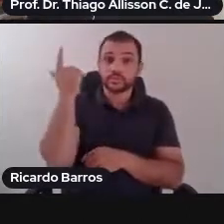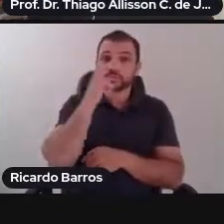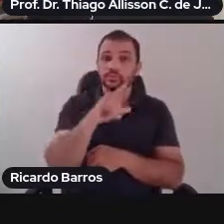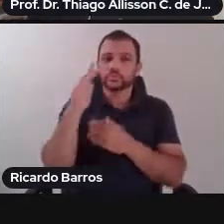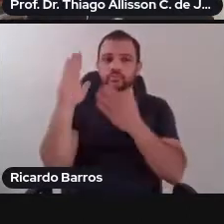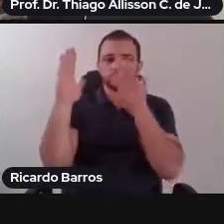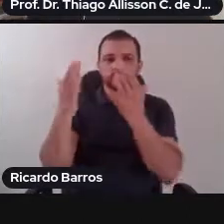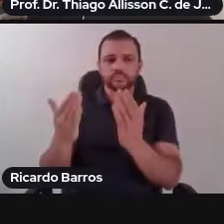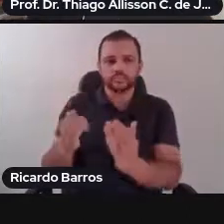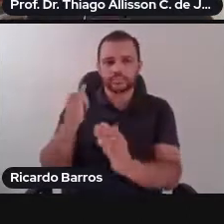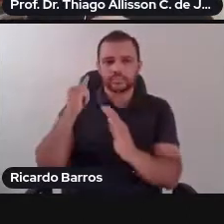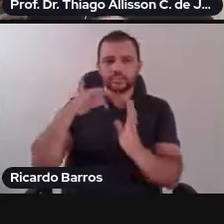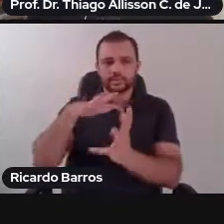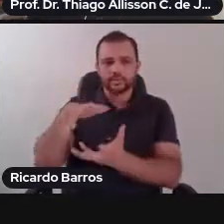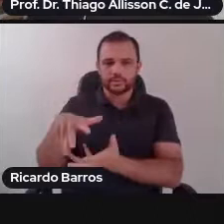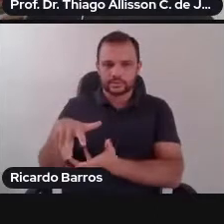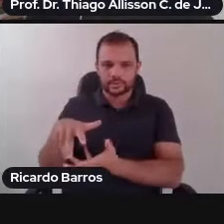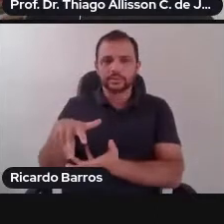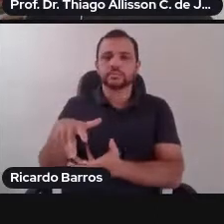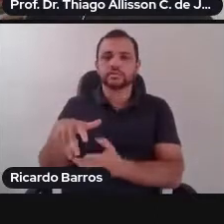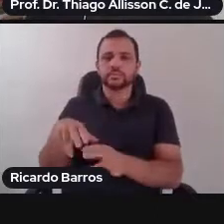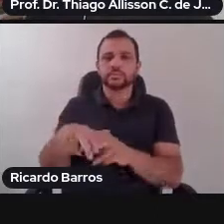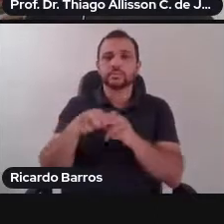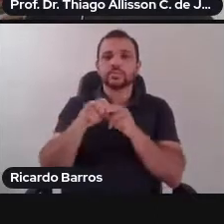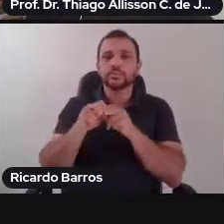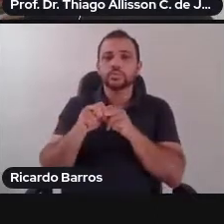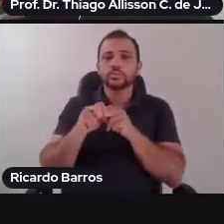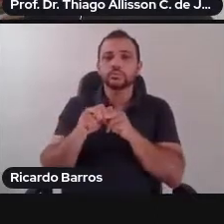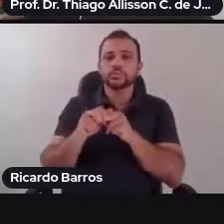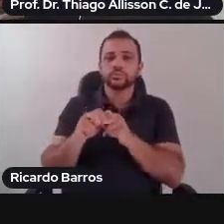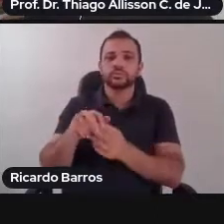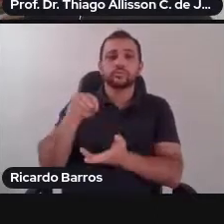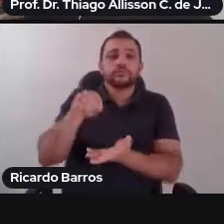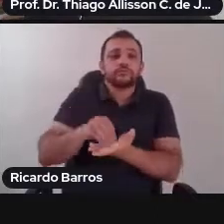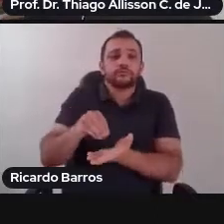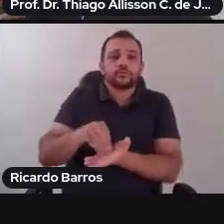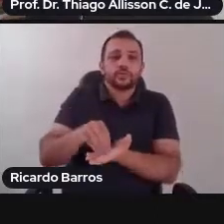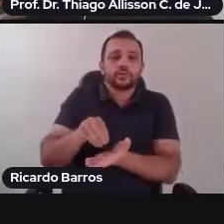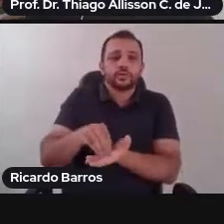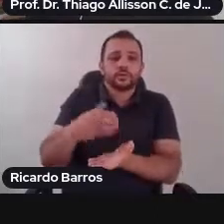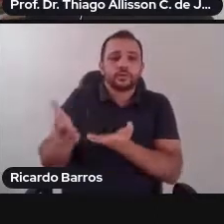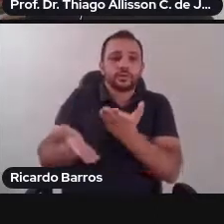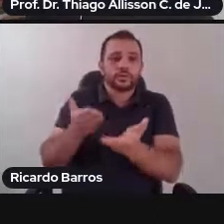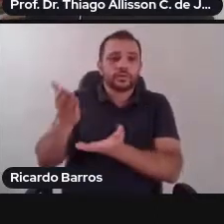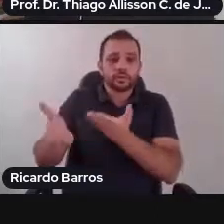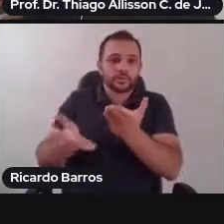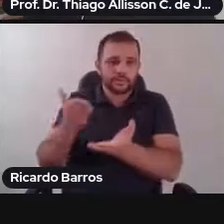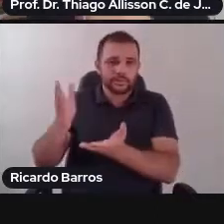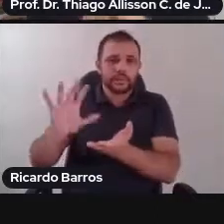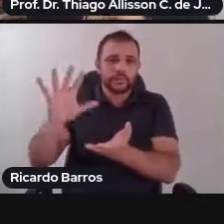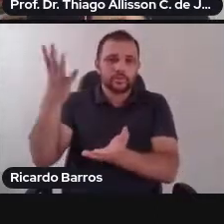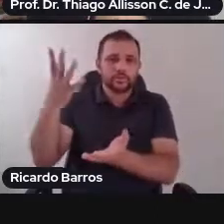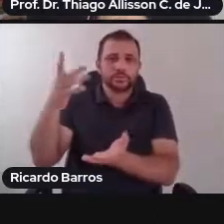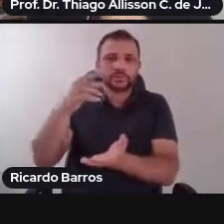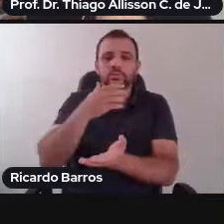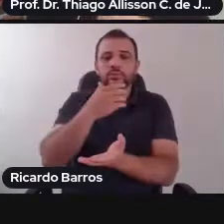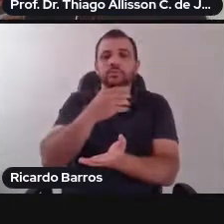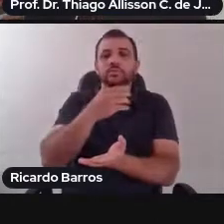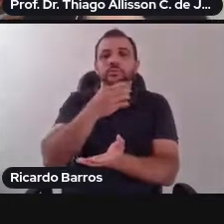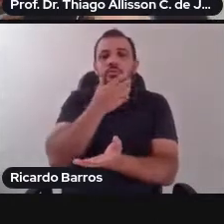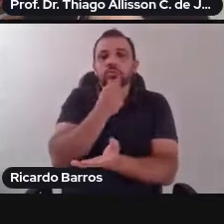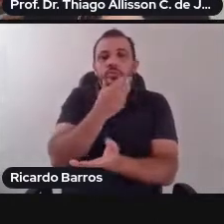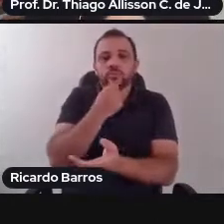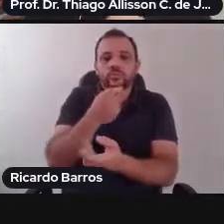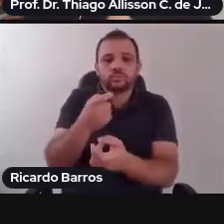internacional em virtude da inação e inefetividade no trato dos casos emasculados ocorridos no Maranhão